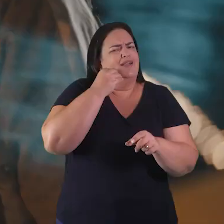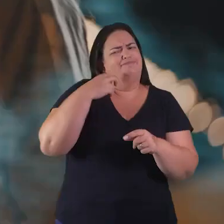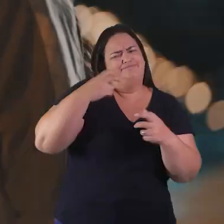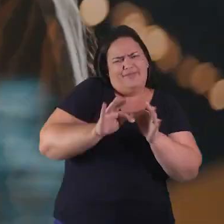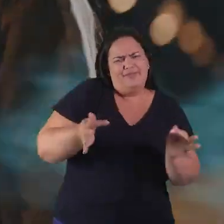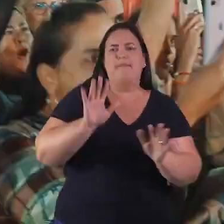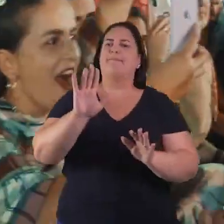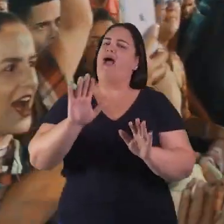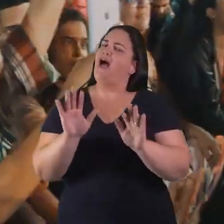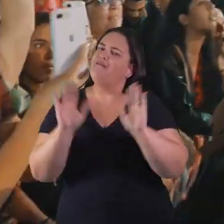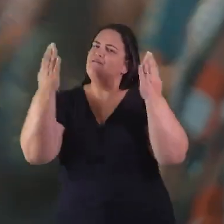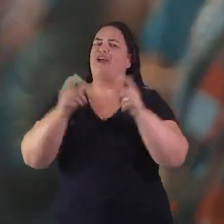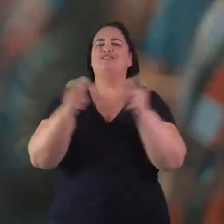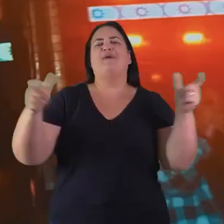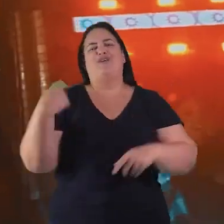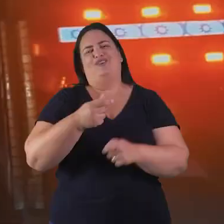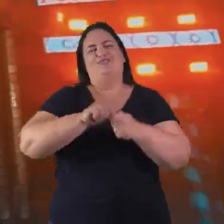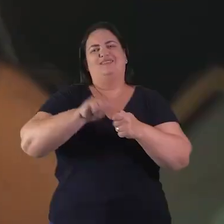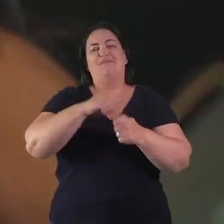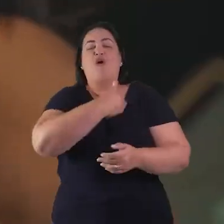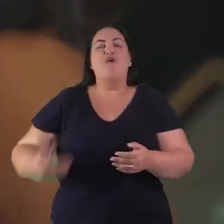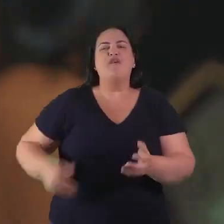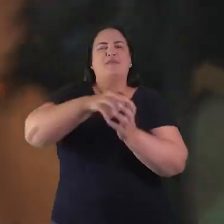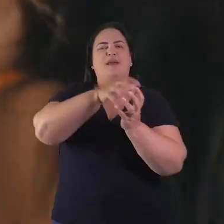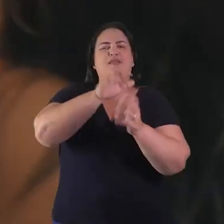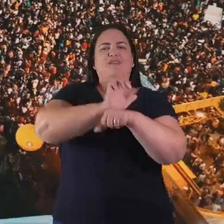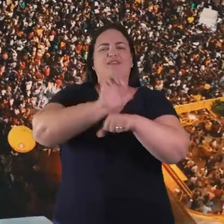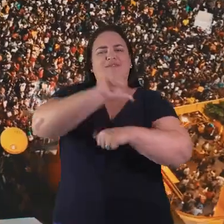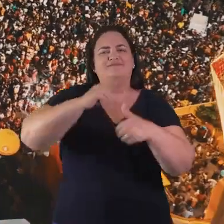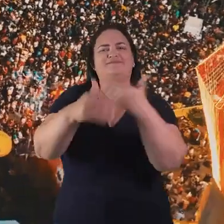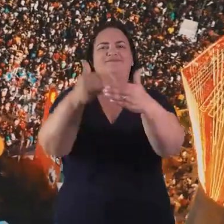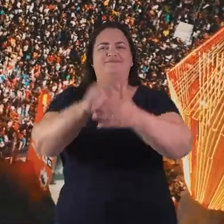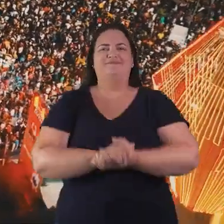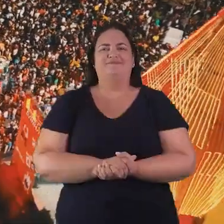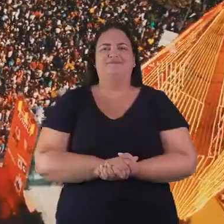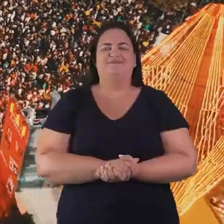ser modesto, mas vamos combinar. A maior festa é a gente que faz! Governo de Pernambuco, Estado de Mudança! de Pernambuco